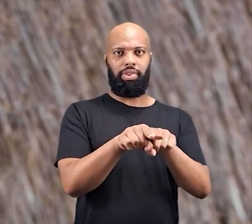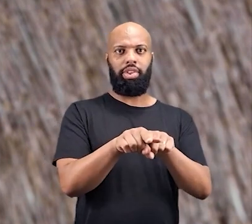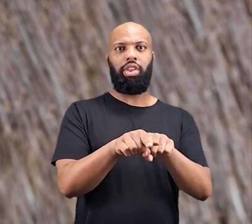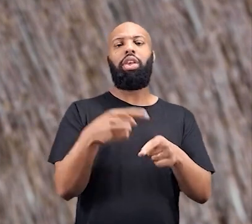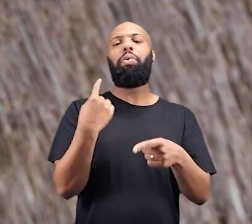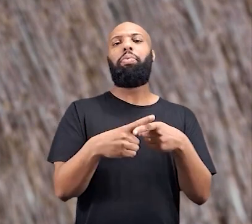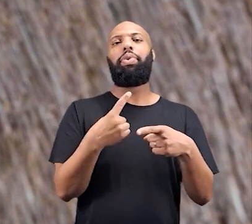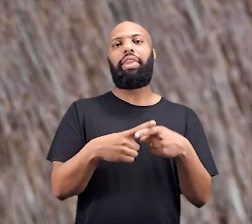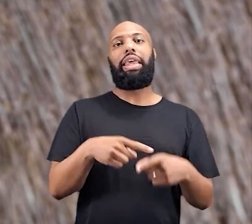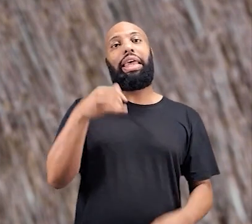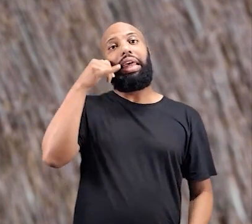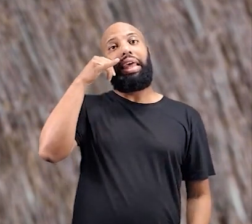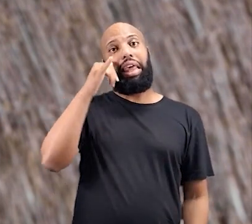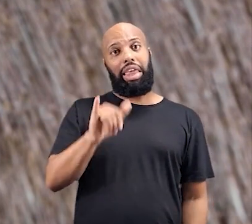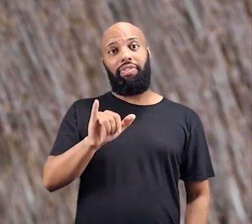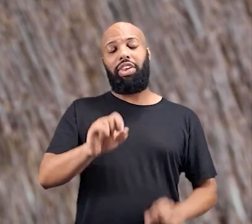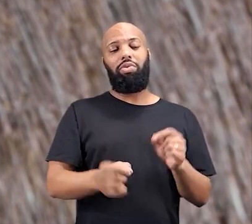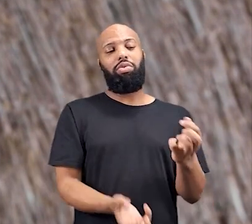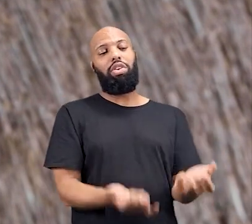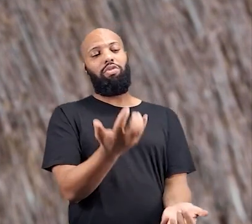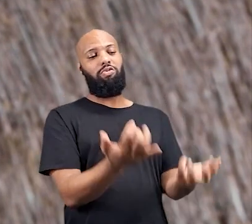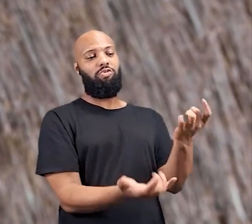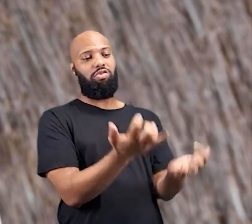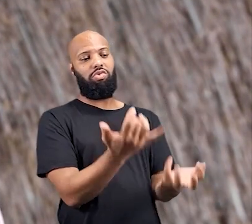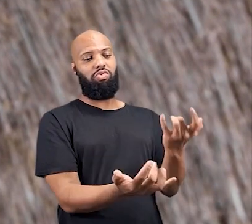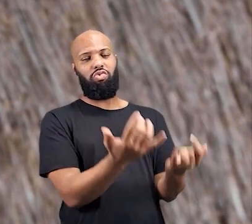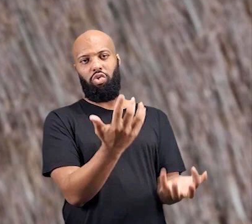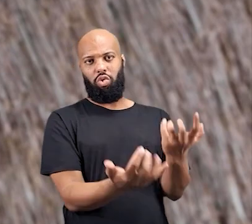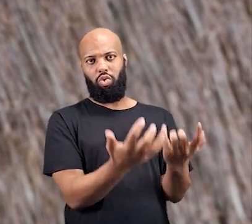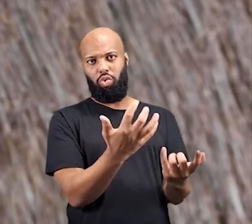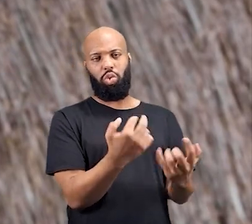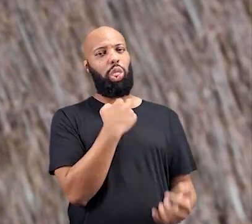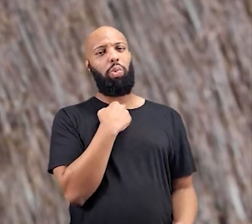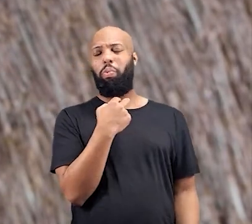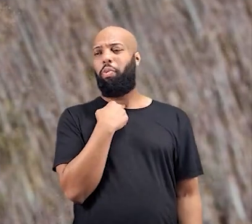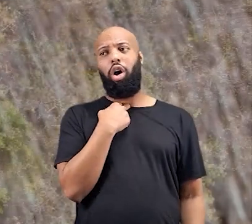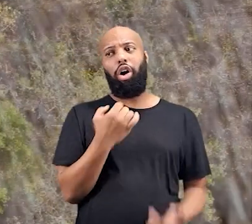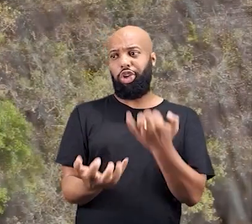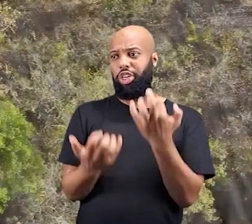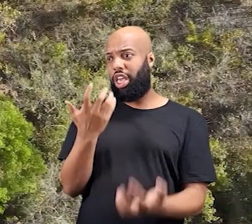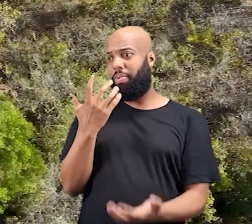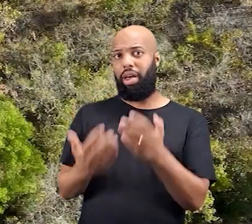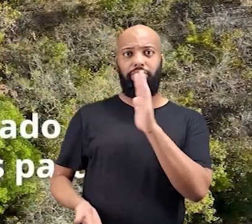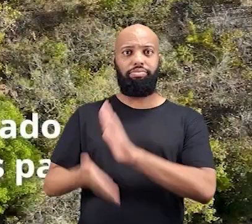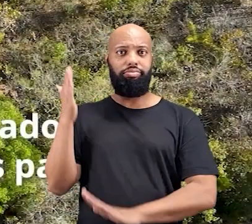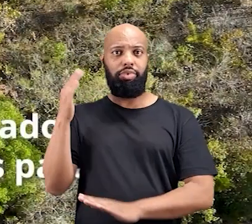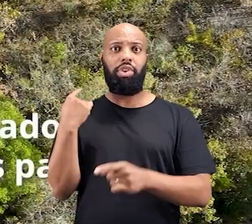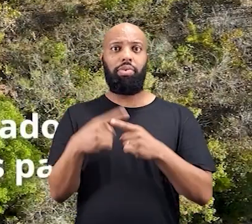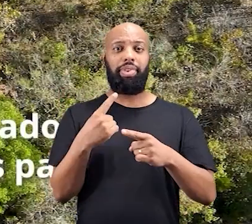Depois do Quarupi, né? Eles iam para a aldeia não tocar mais fogo.